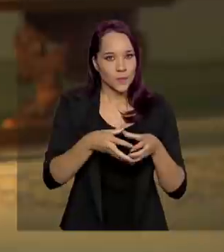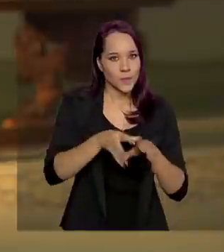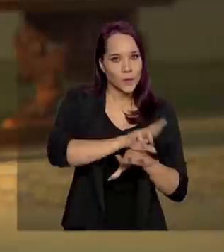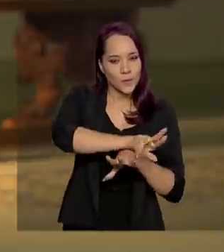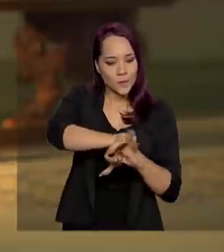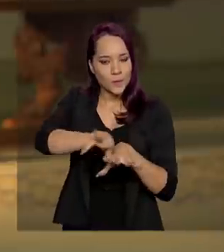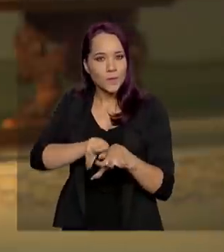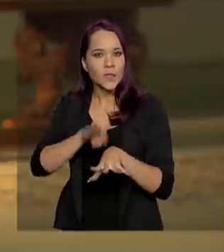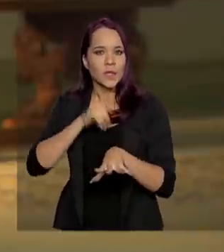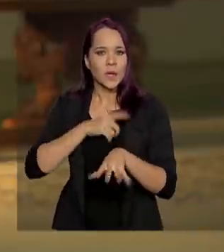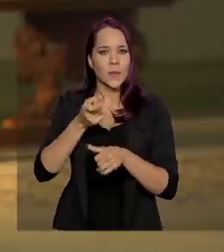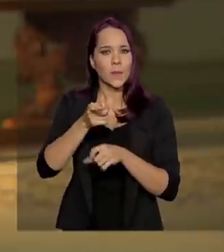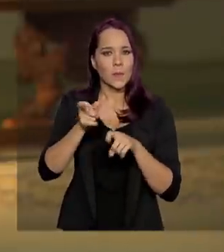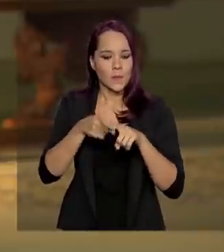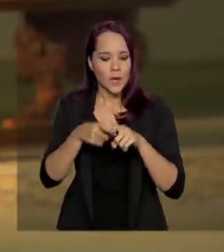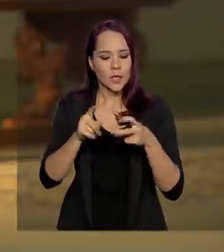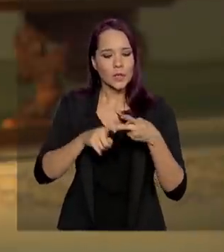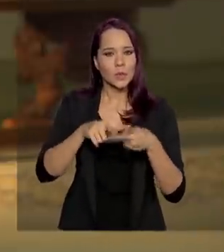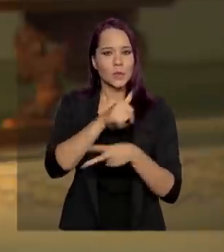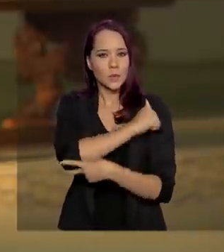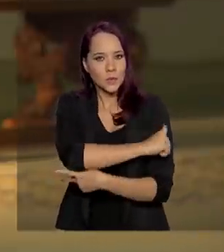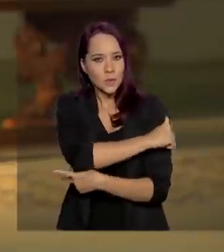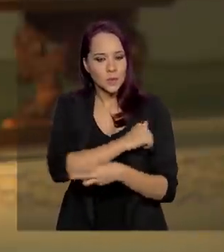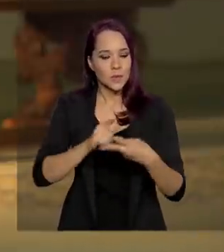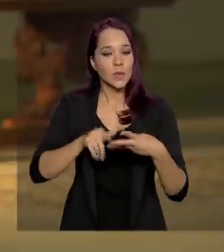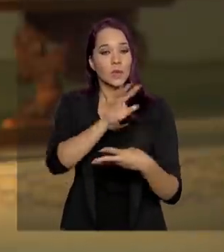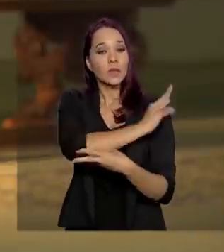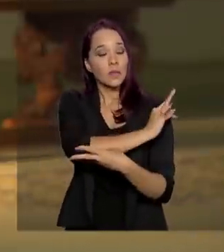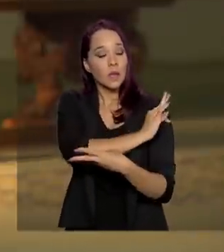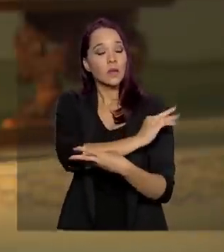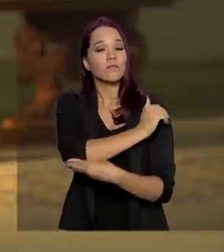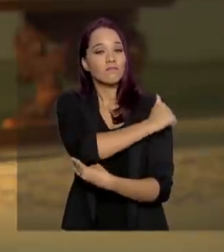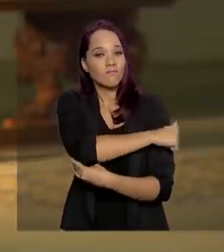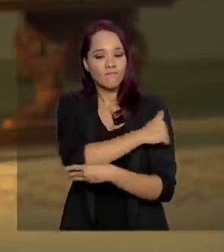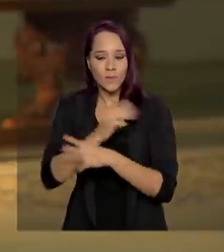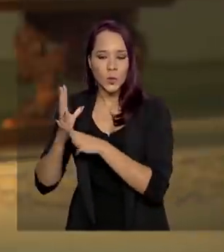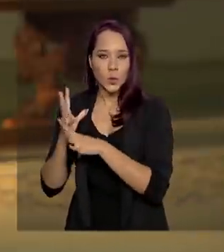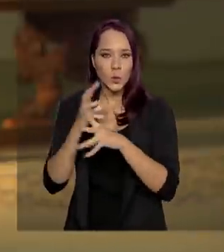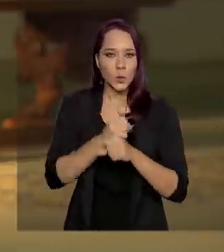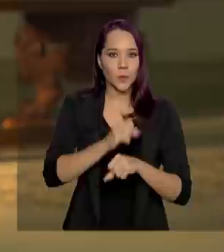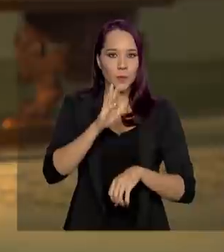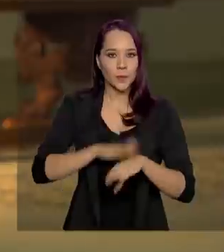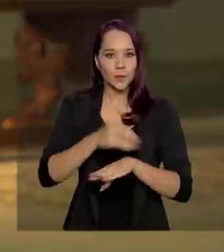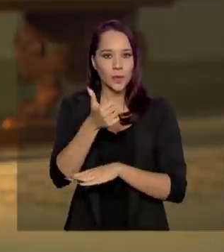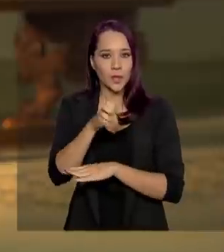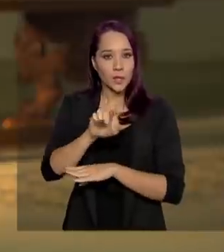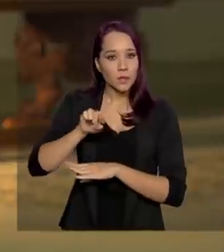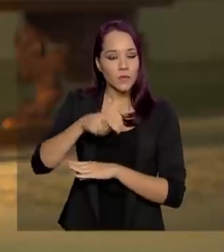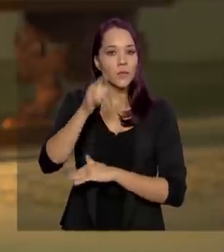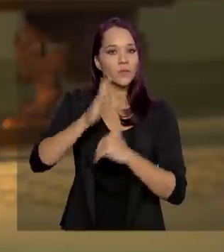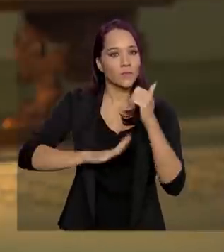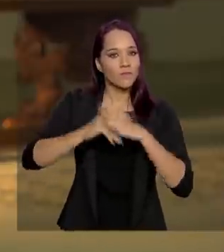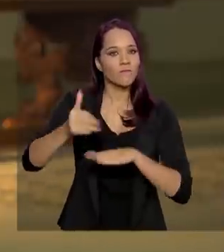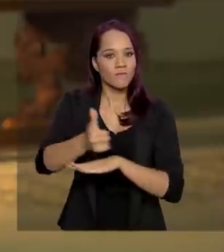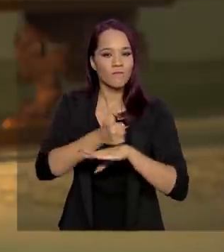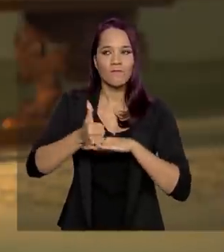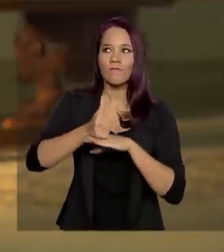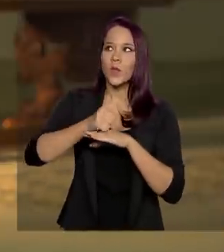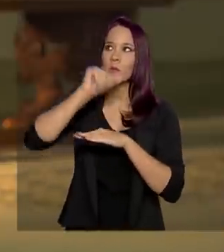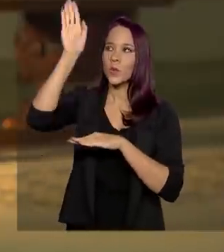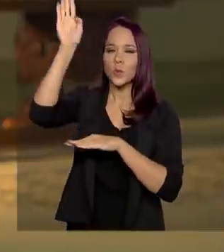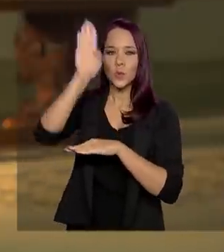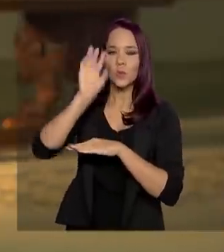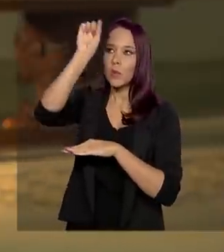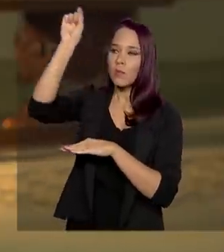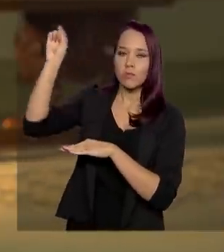formadas por médicos, enfermeiros, técnicos de enfermagem, totalizando mais de 15 mil profissionais distribuídos, então,